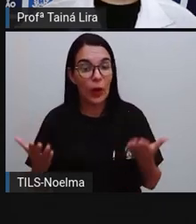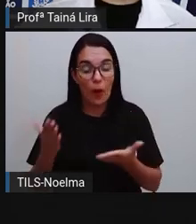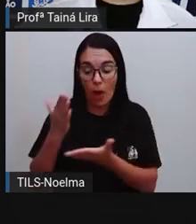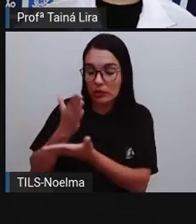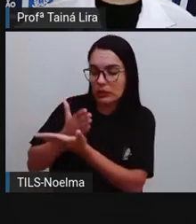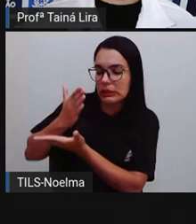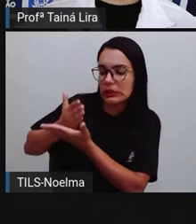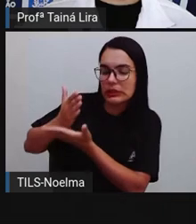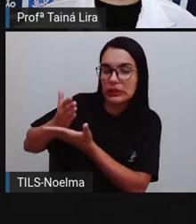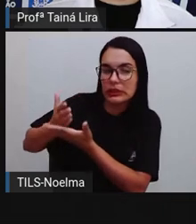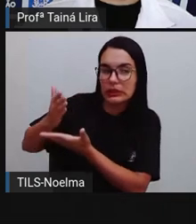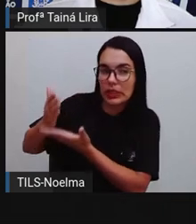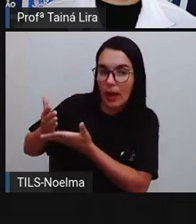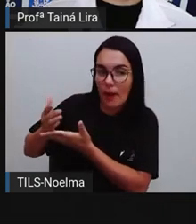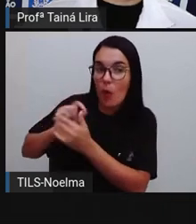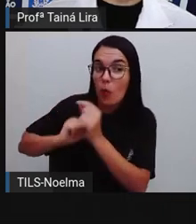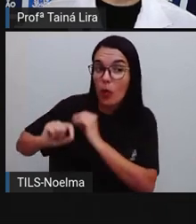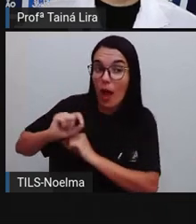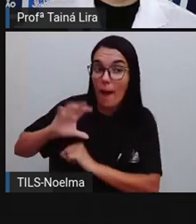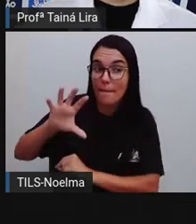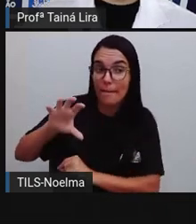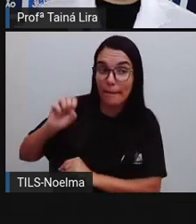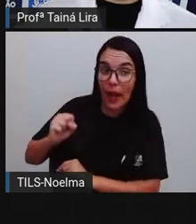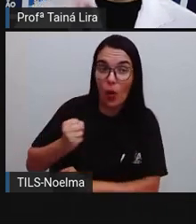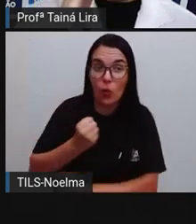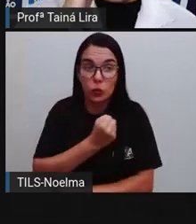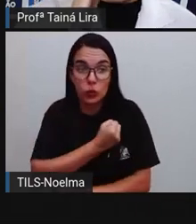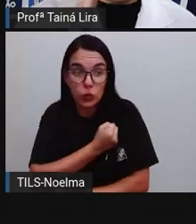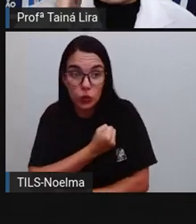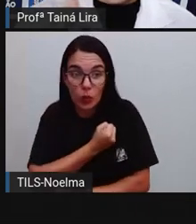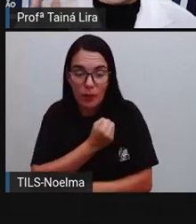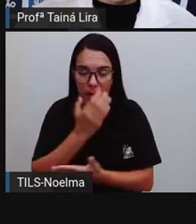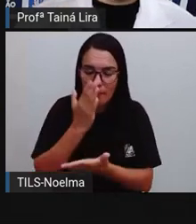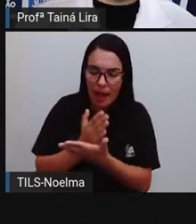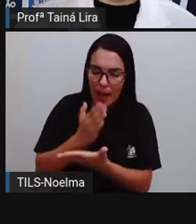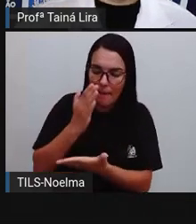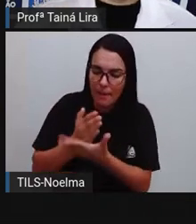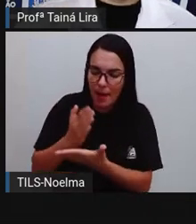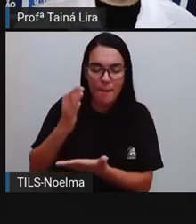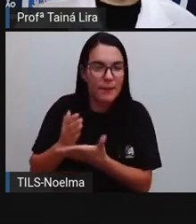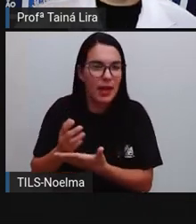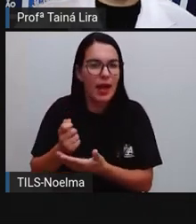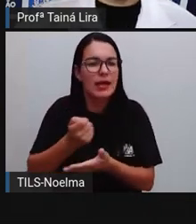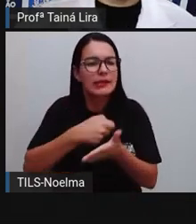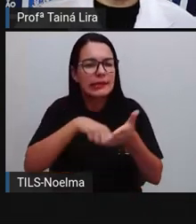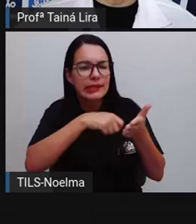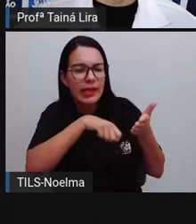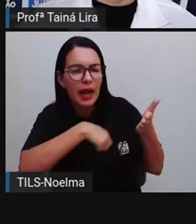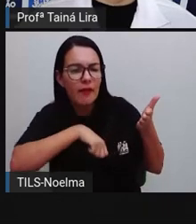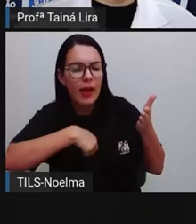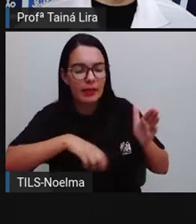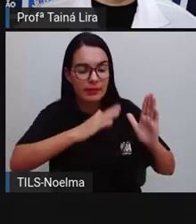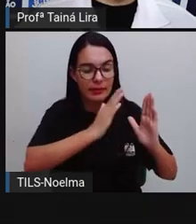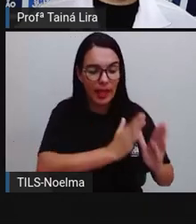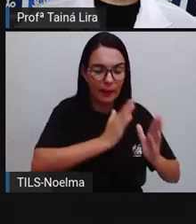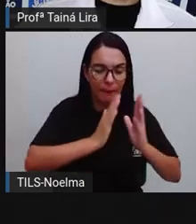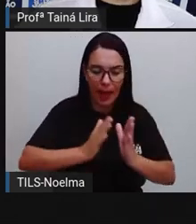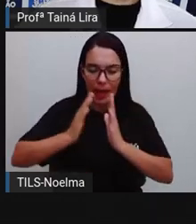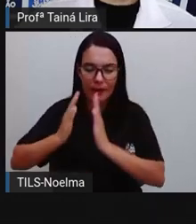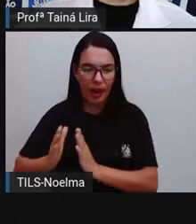Decompor é a mesma coisa que a gente pegar o número, né? E quebrar, escrever ele ali todo, né?